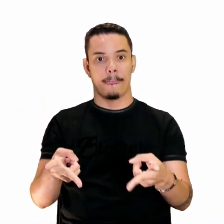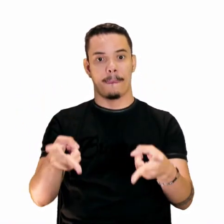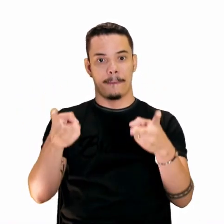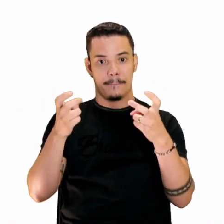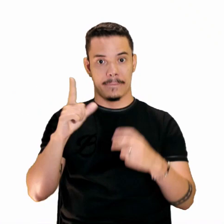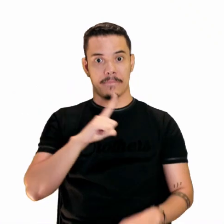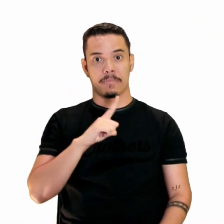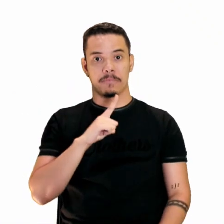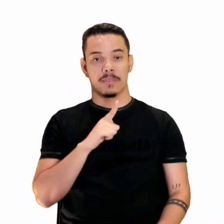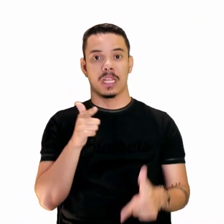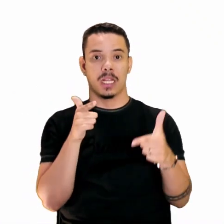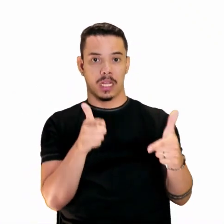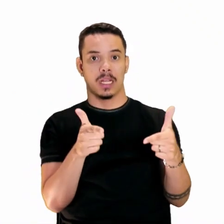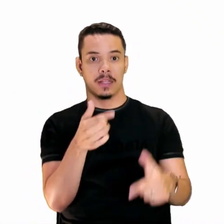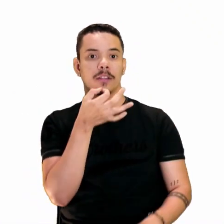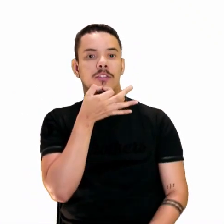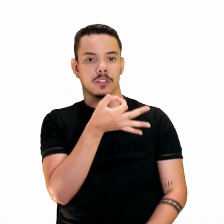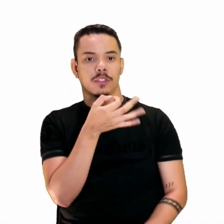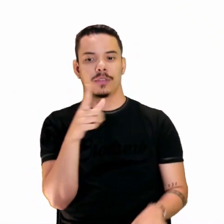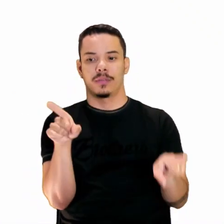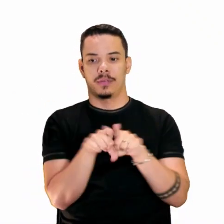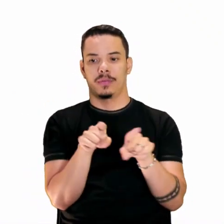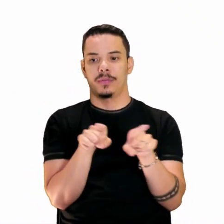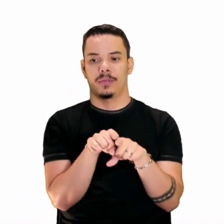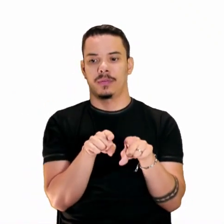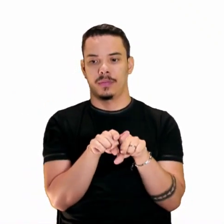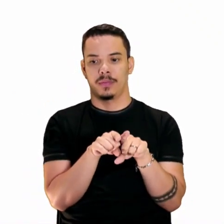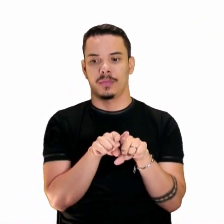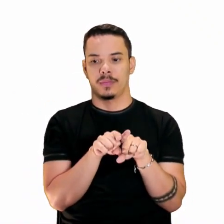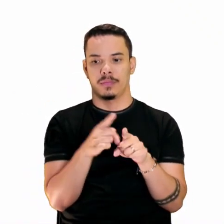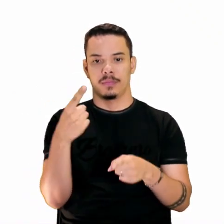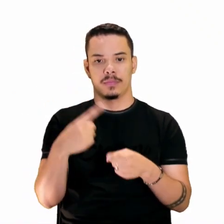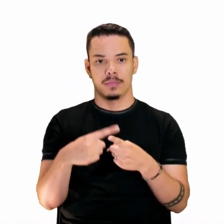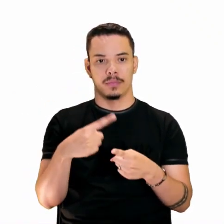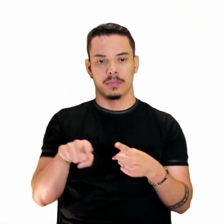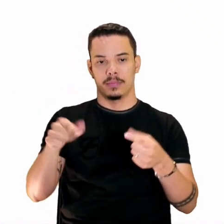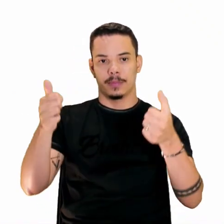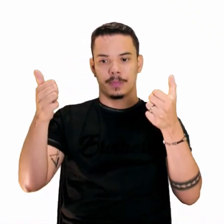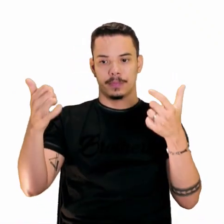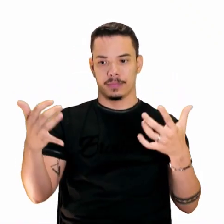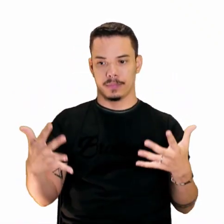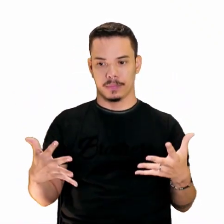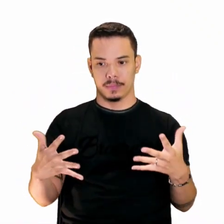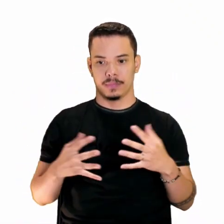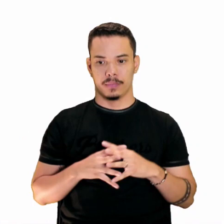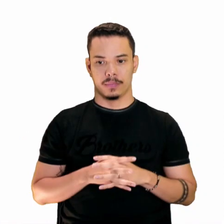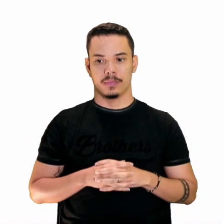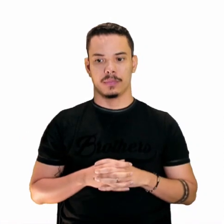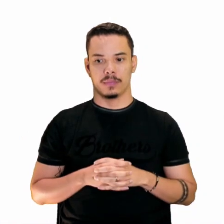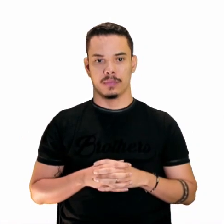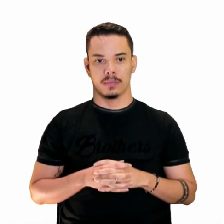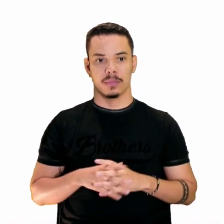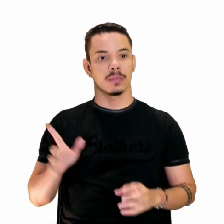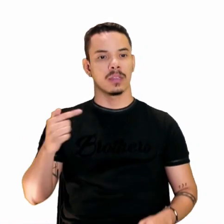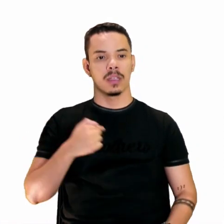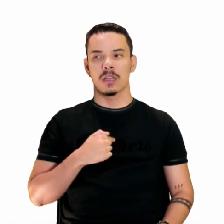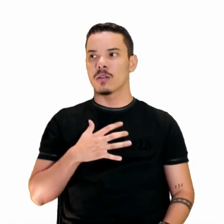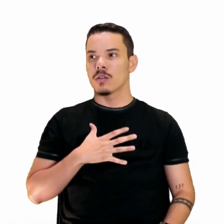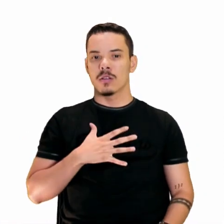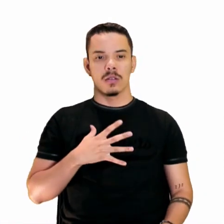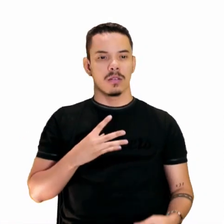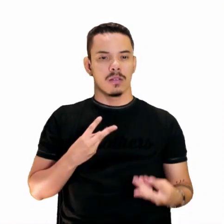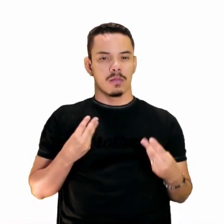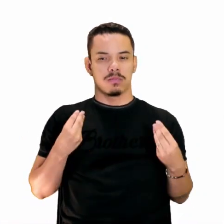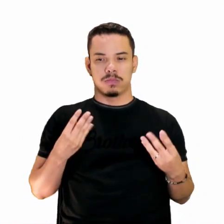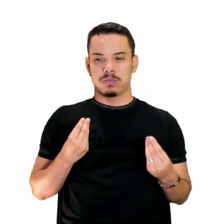Uma crítica. Também fazendo a crítica, né? A questão dele falar assim... Ainda continua. Eu morro sufocada